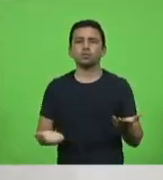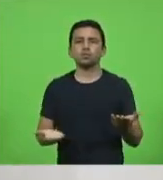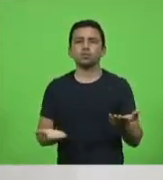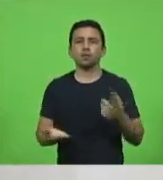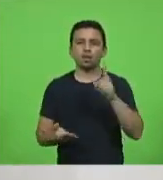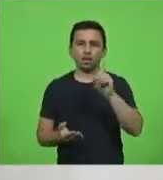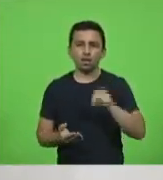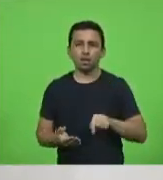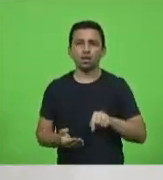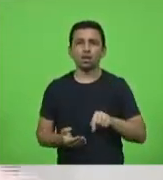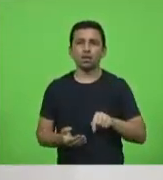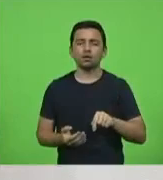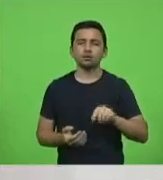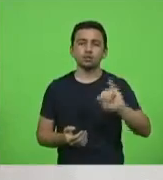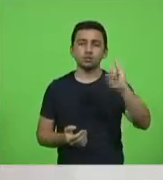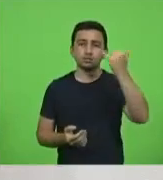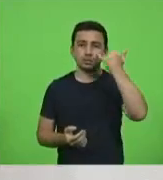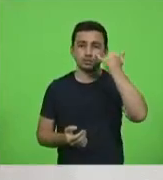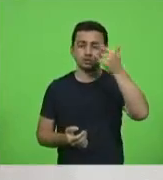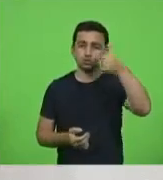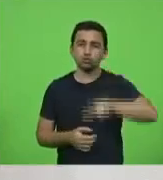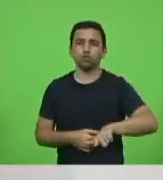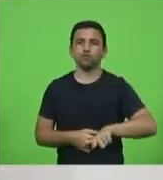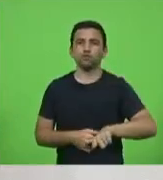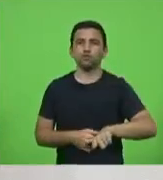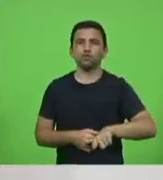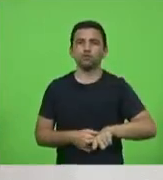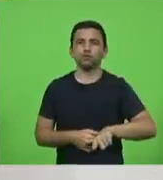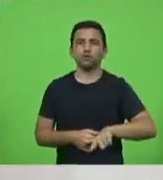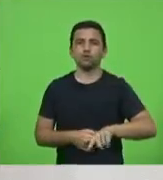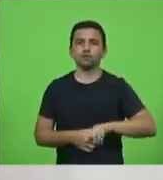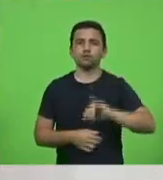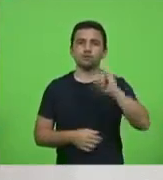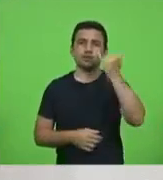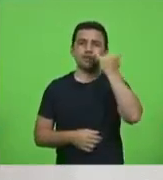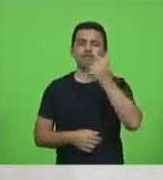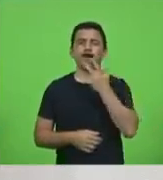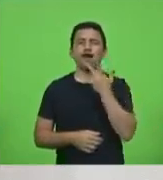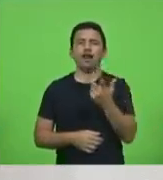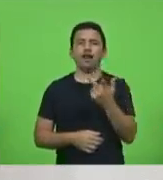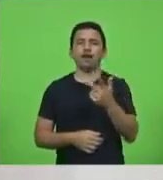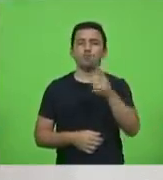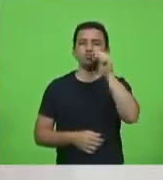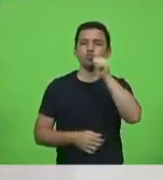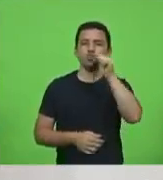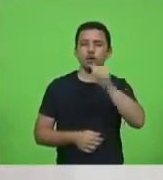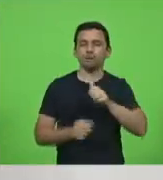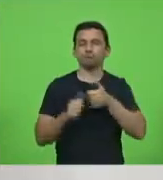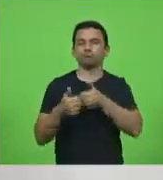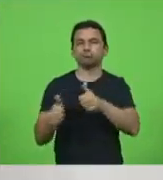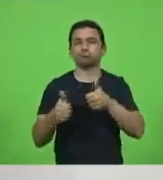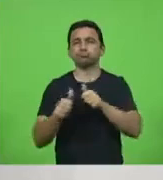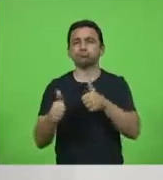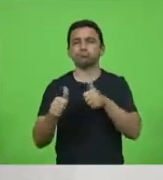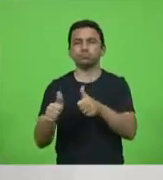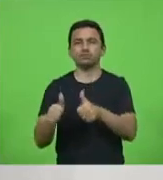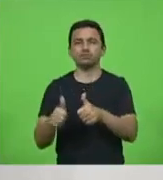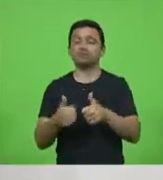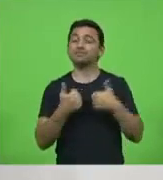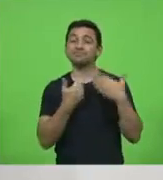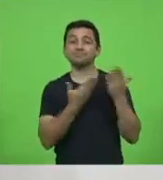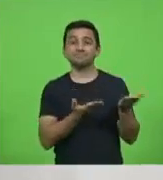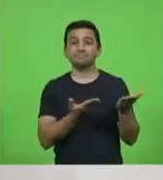nosso querido colega Gessé Lápis. De novo? Depois ele diz que as mulheres o perseguem, que a esquerda o persegue, mas isso aqui